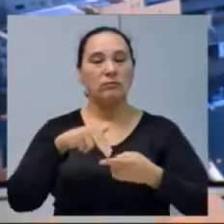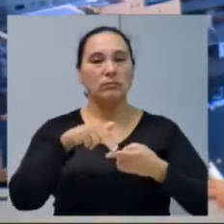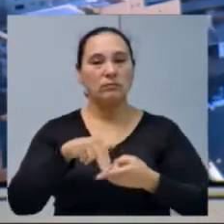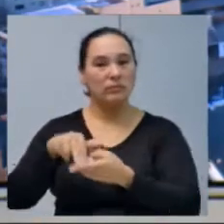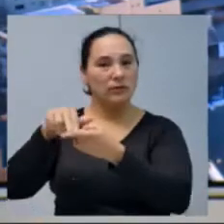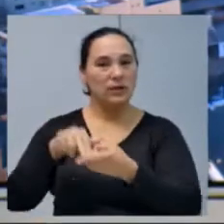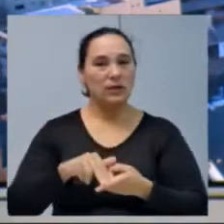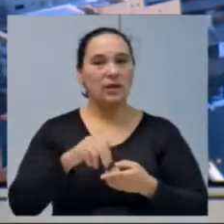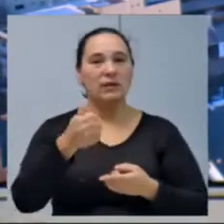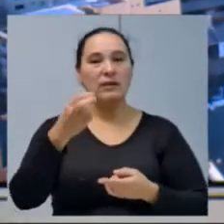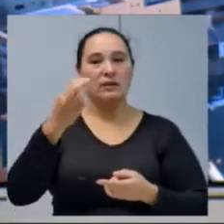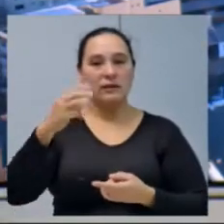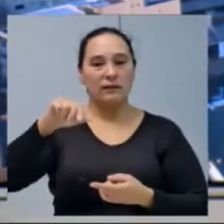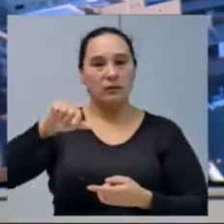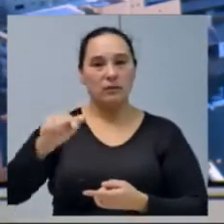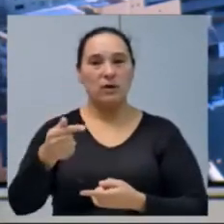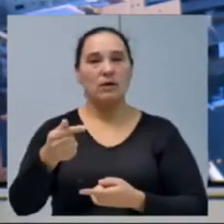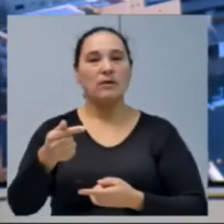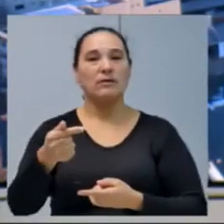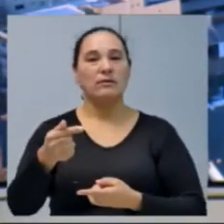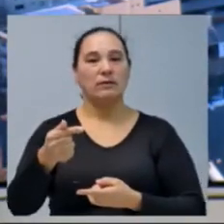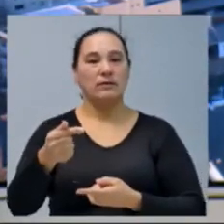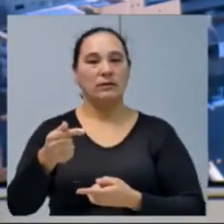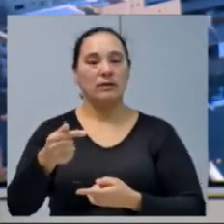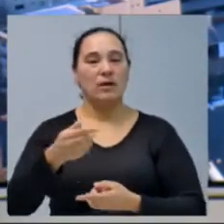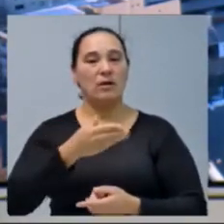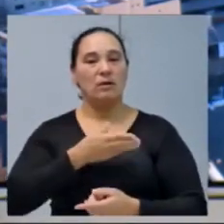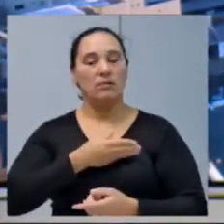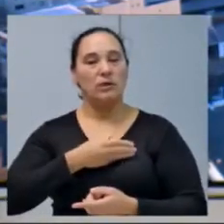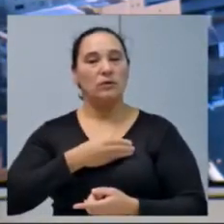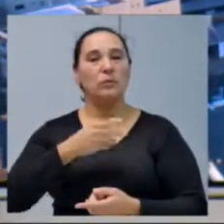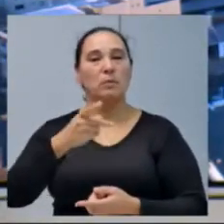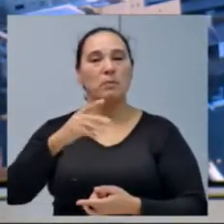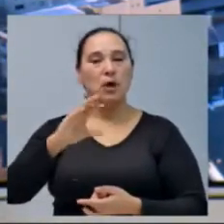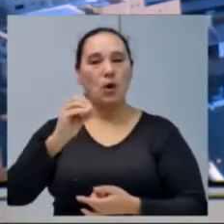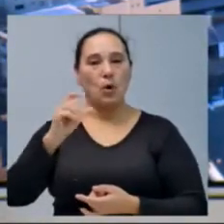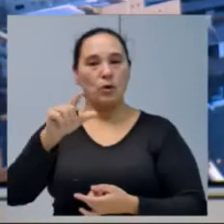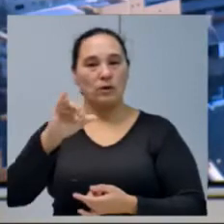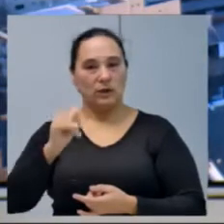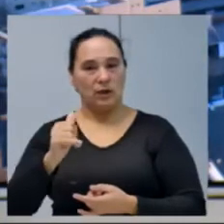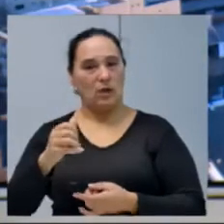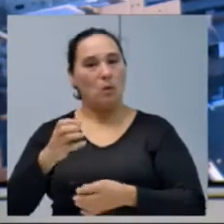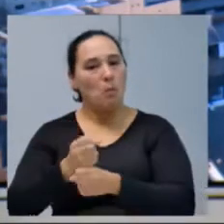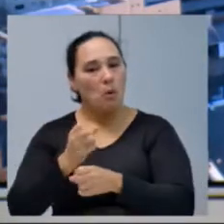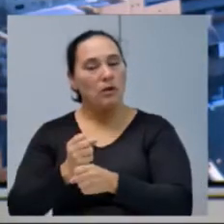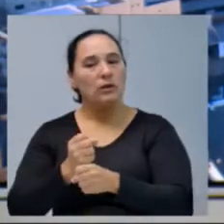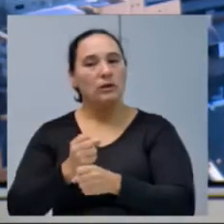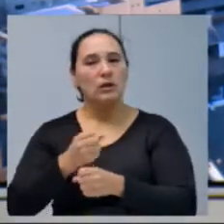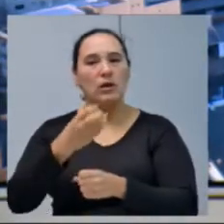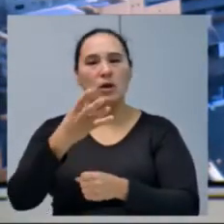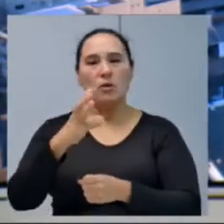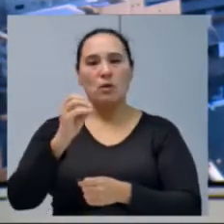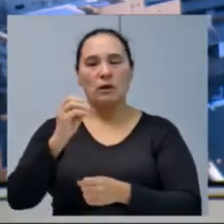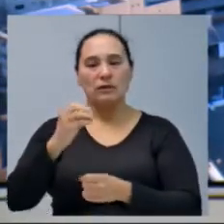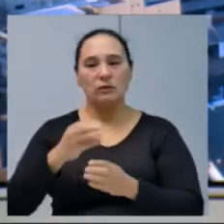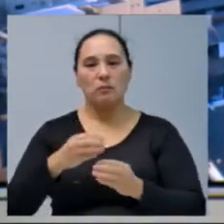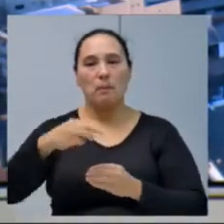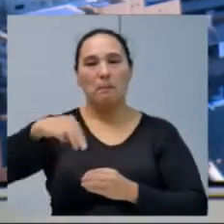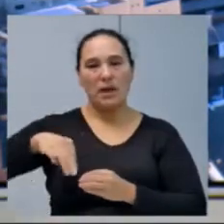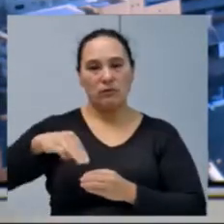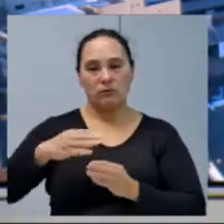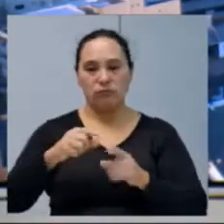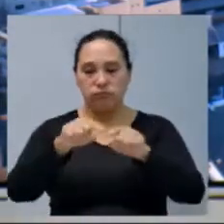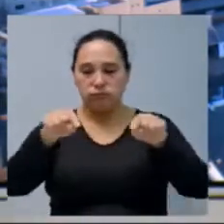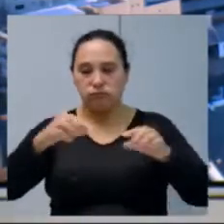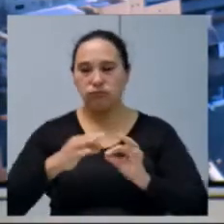135 mil reais, como comentado pelo colega Vilso Piccoli, uma obra de 450 mil, metros quadrados.